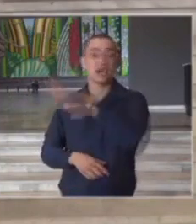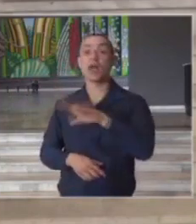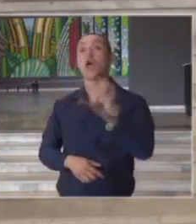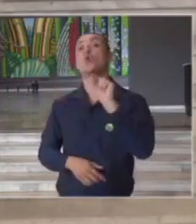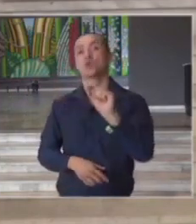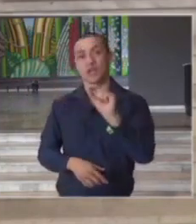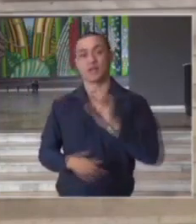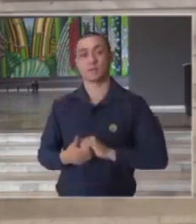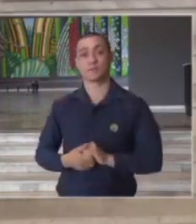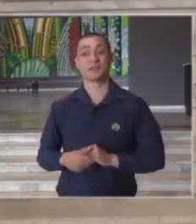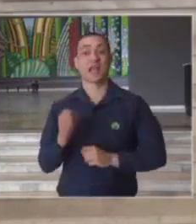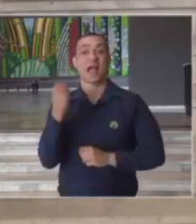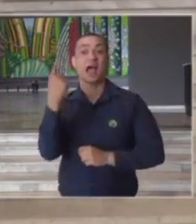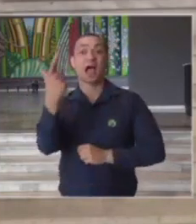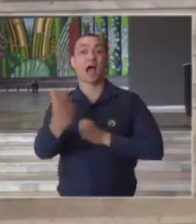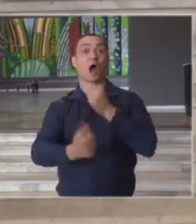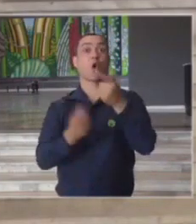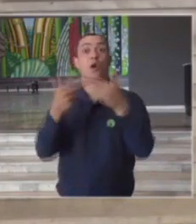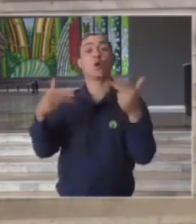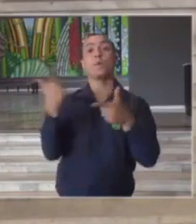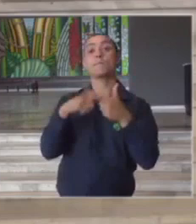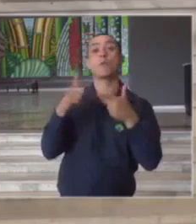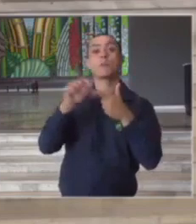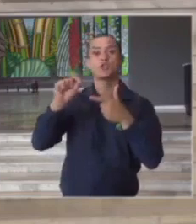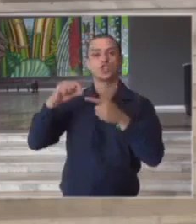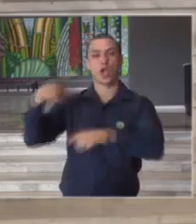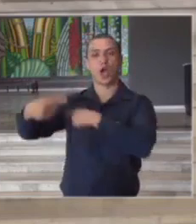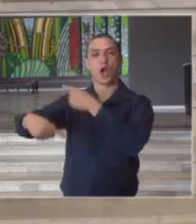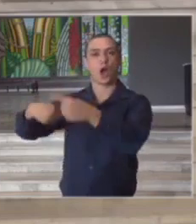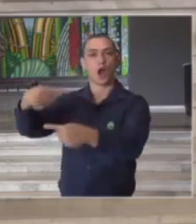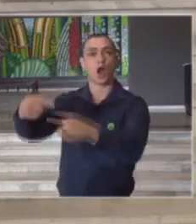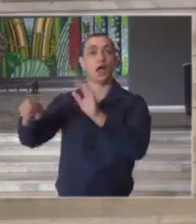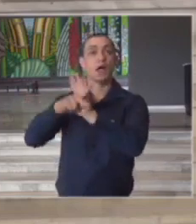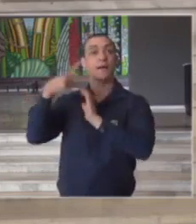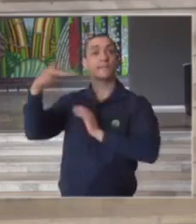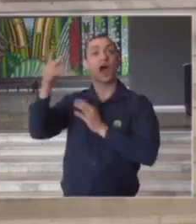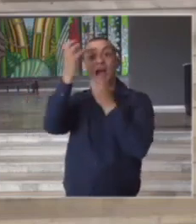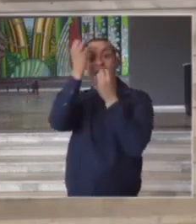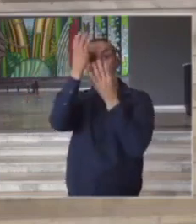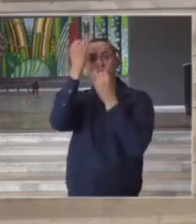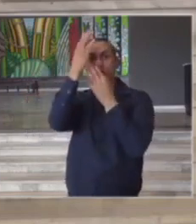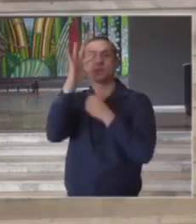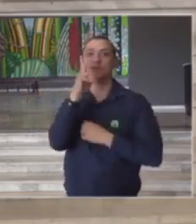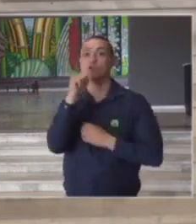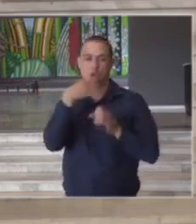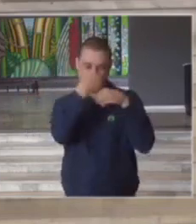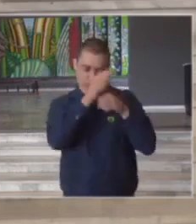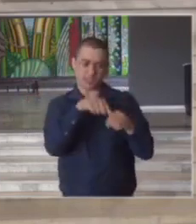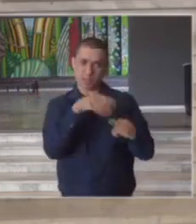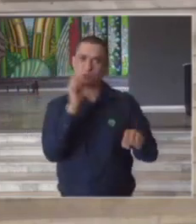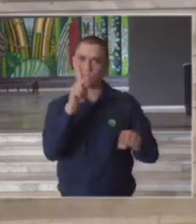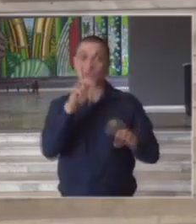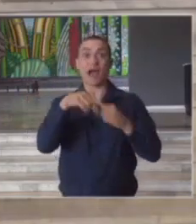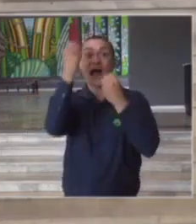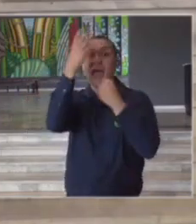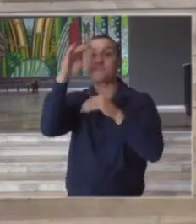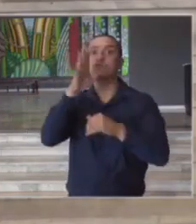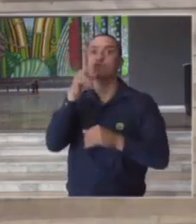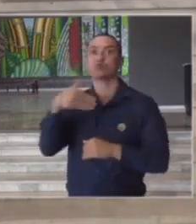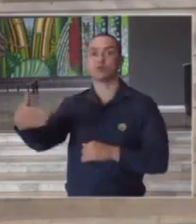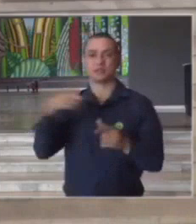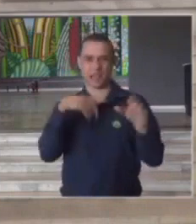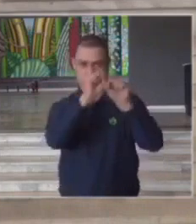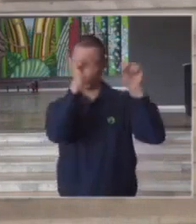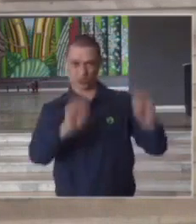alguma questão relacionada ao processamento da informação não do exame então existe um